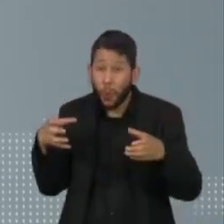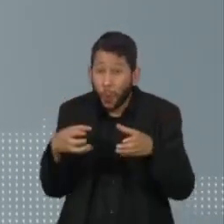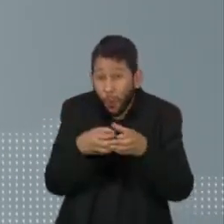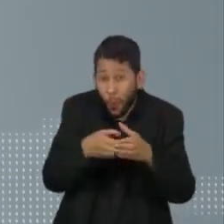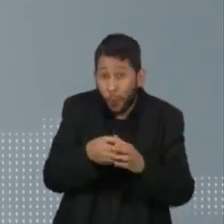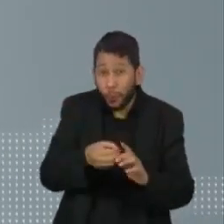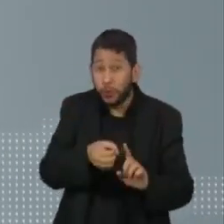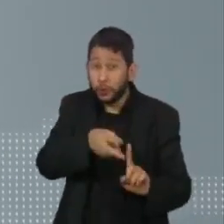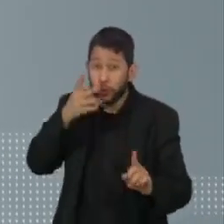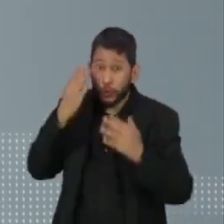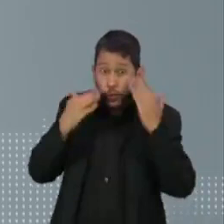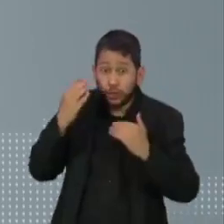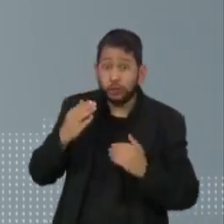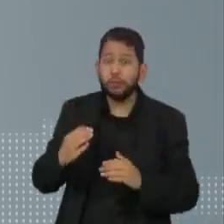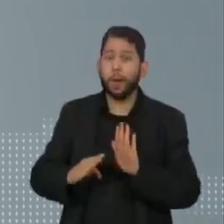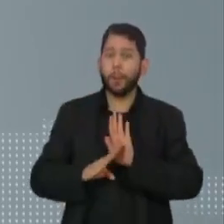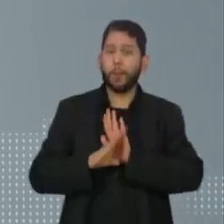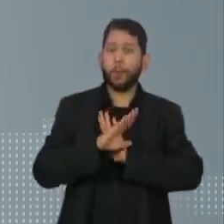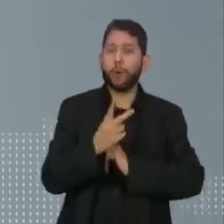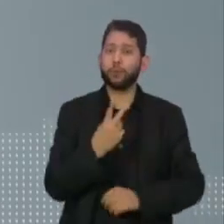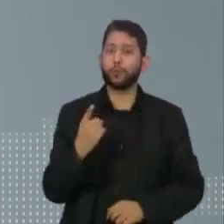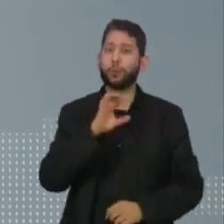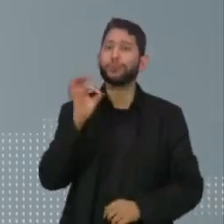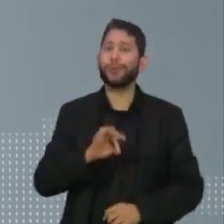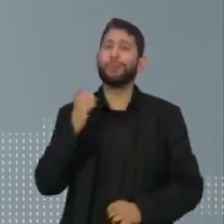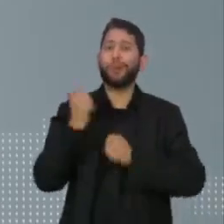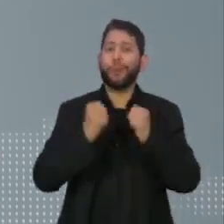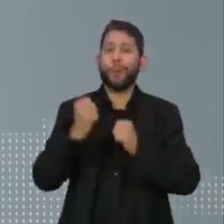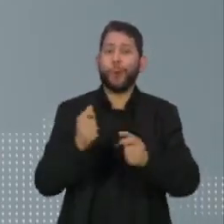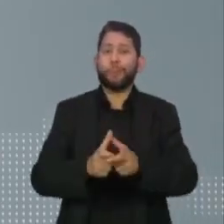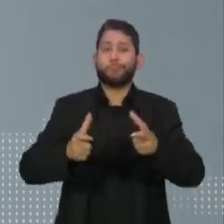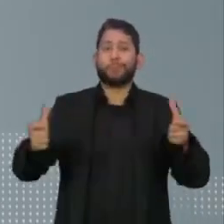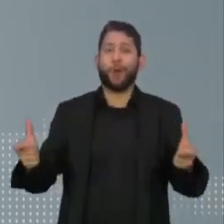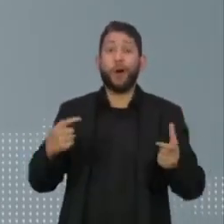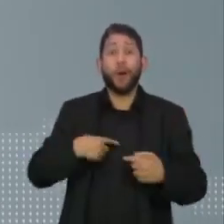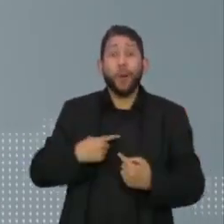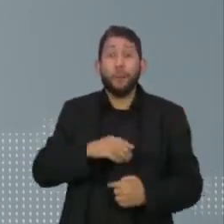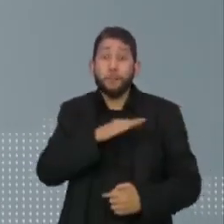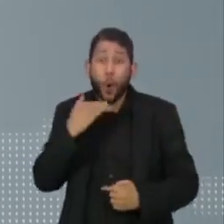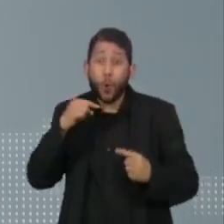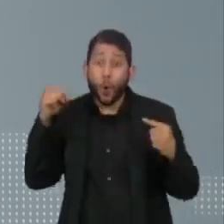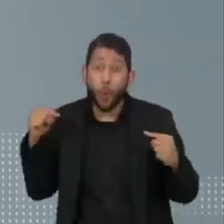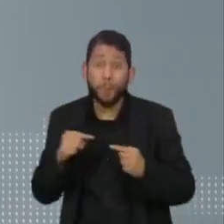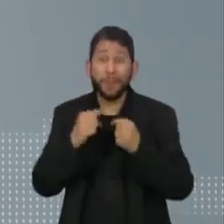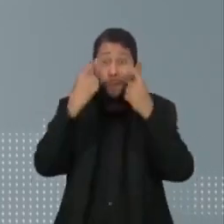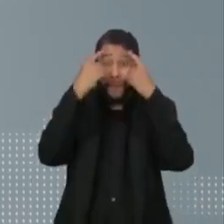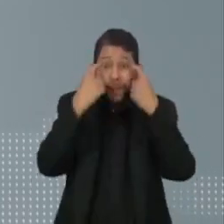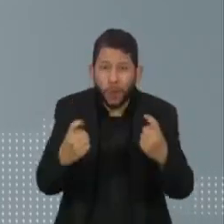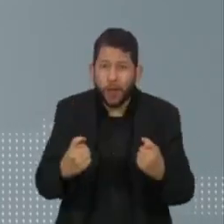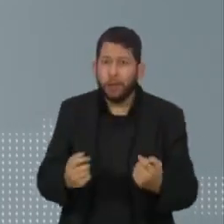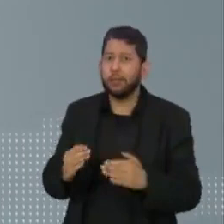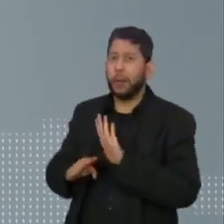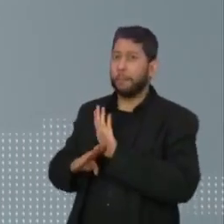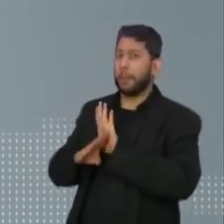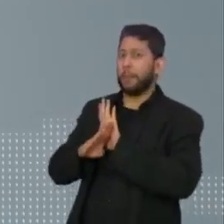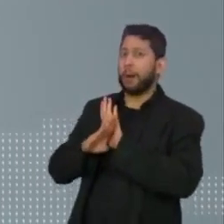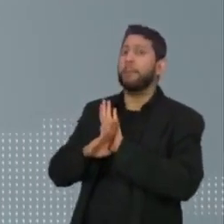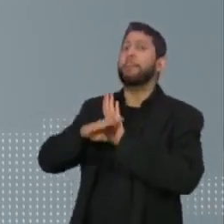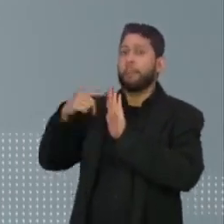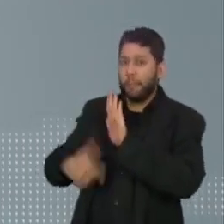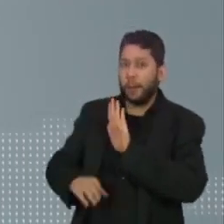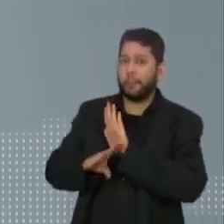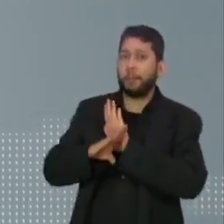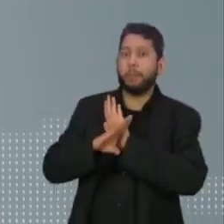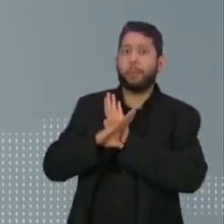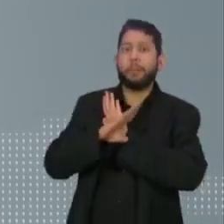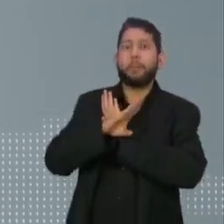cresceram 21,6%, deixando a taxa de mortes violentas por cada 100 mil habitantes cada vez mais